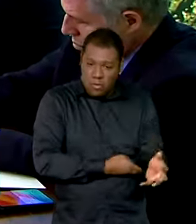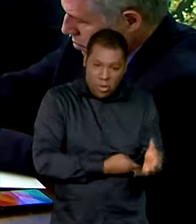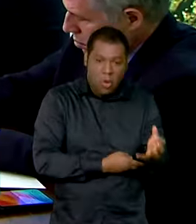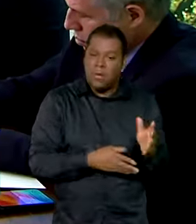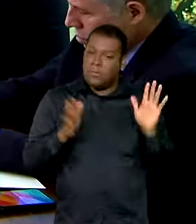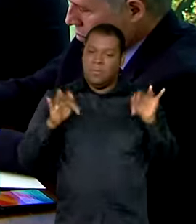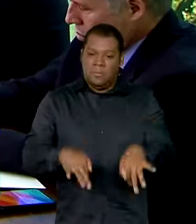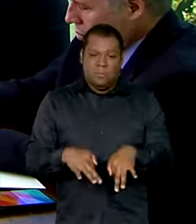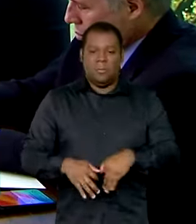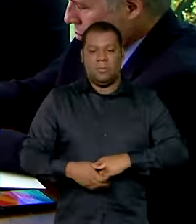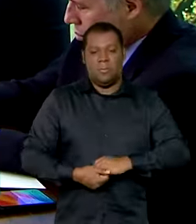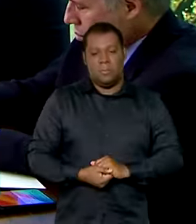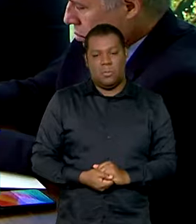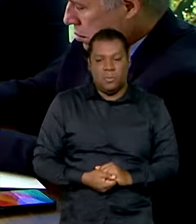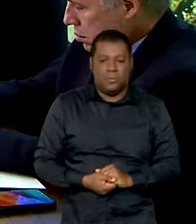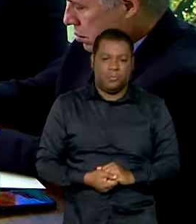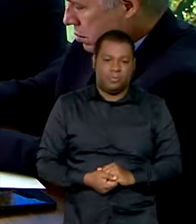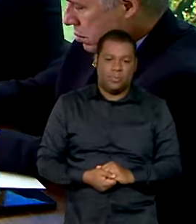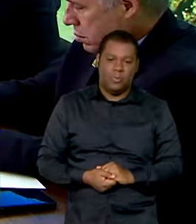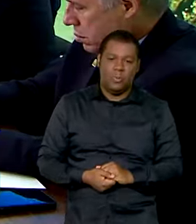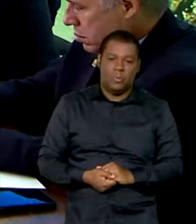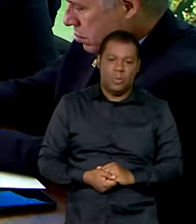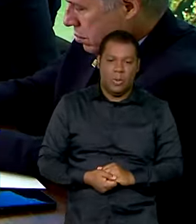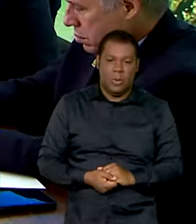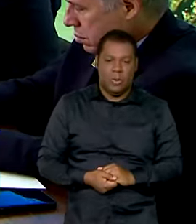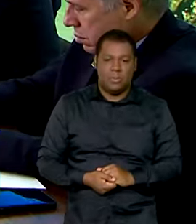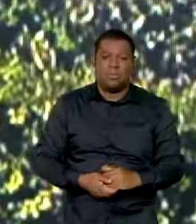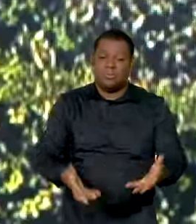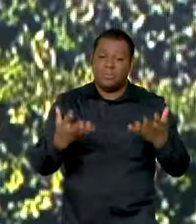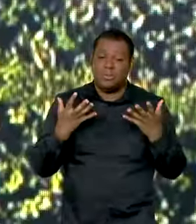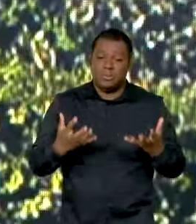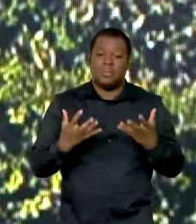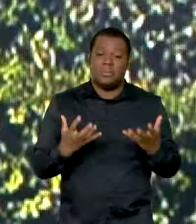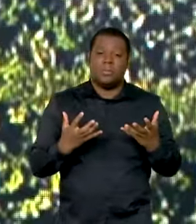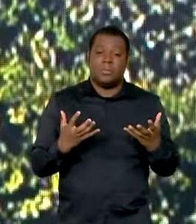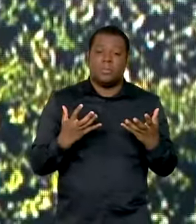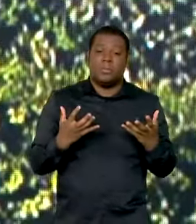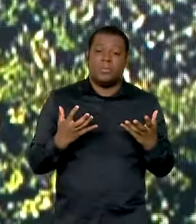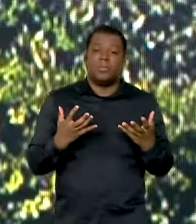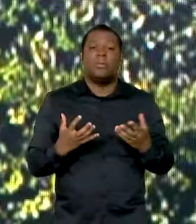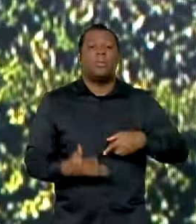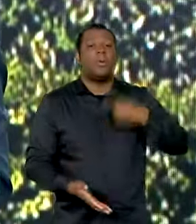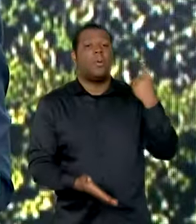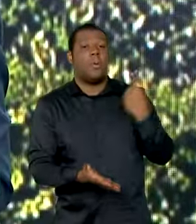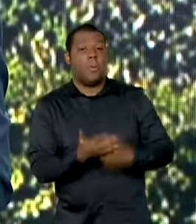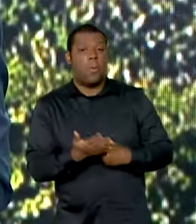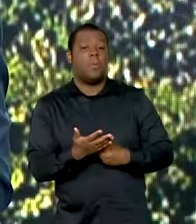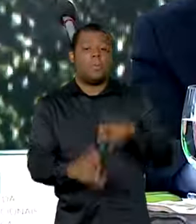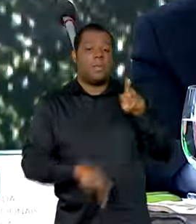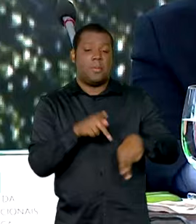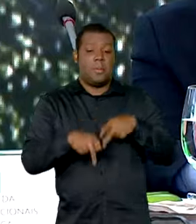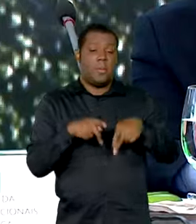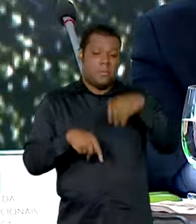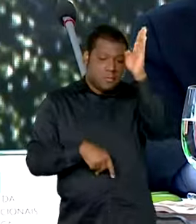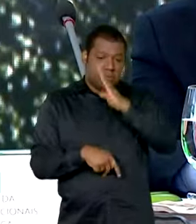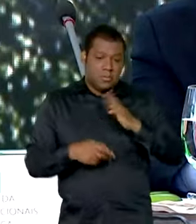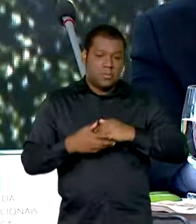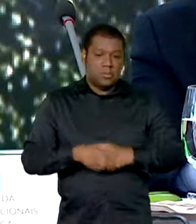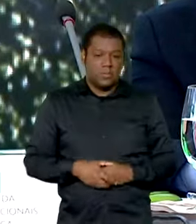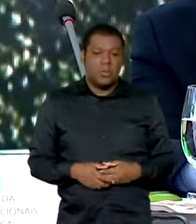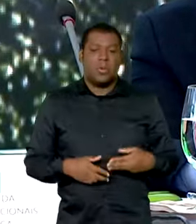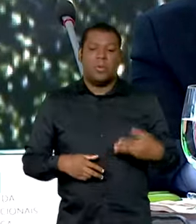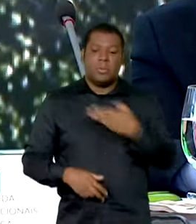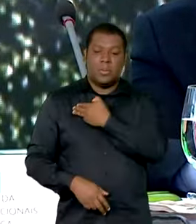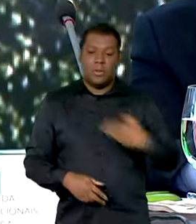E nós queremos transformar isso num compromisso do povo brasileiro. O ministro das